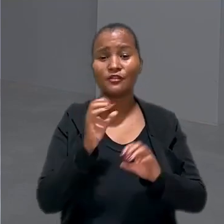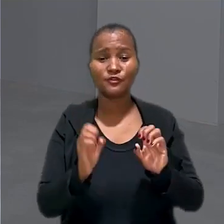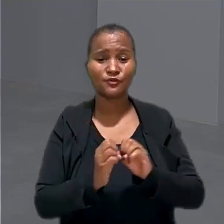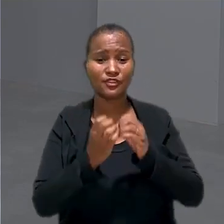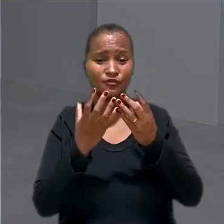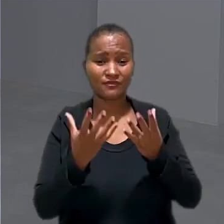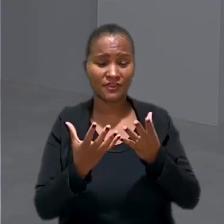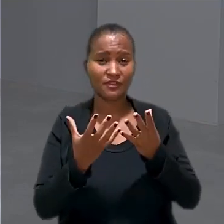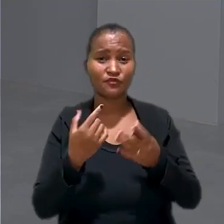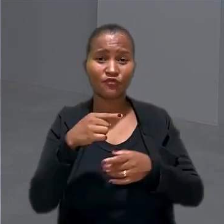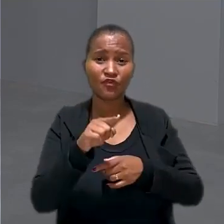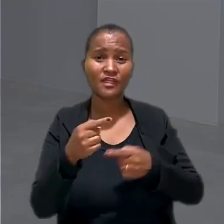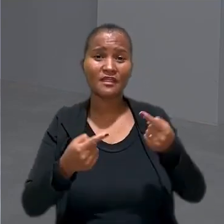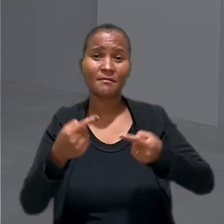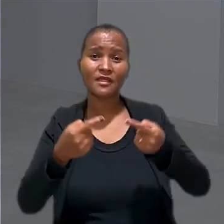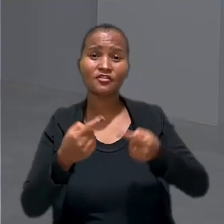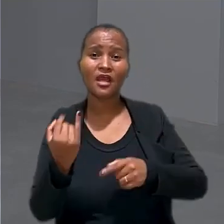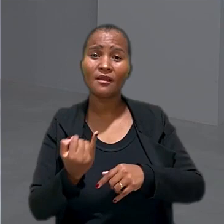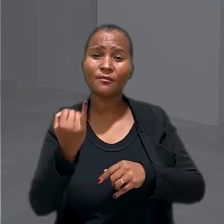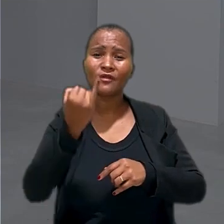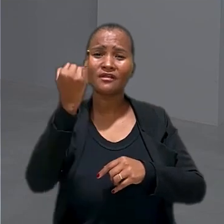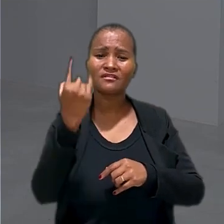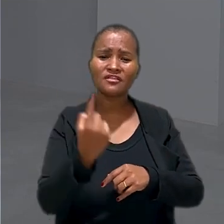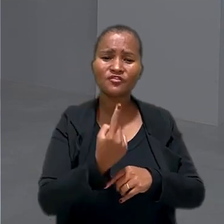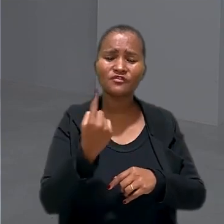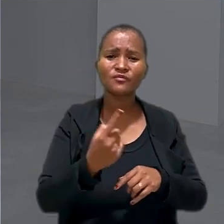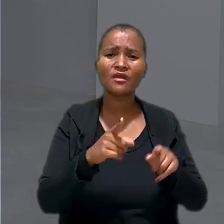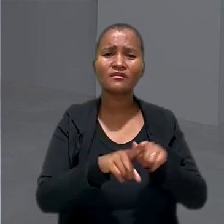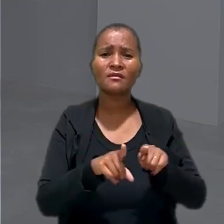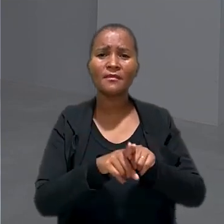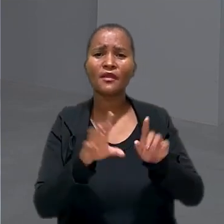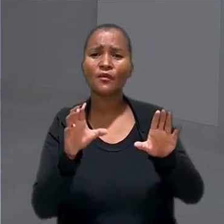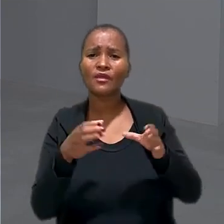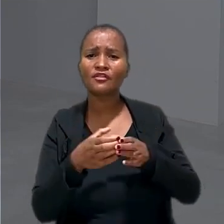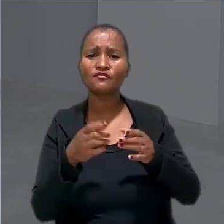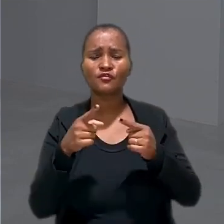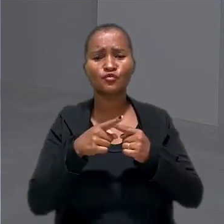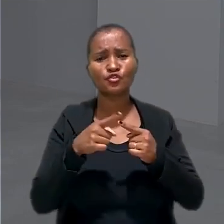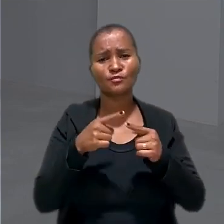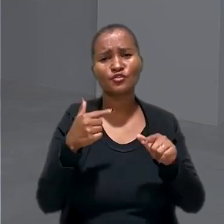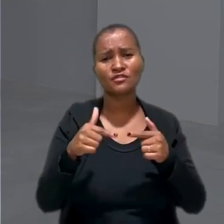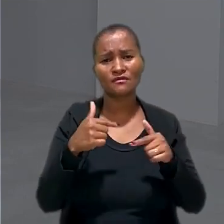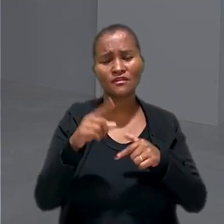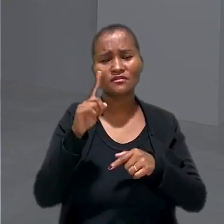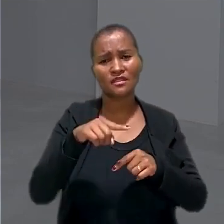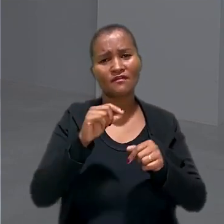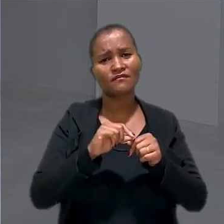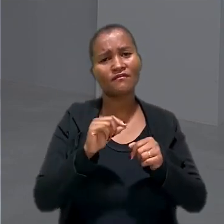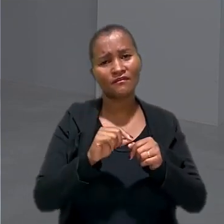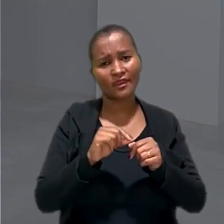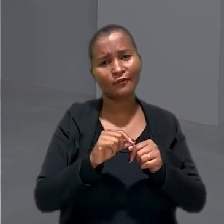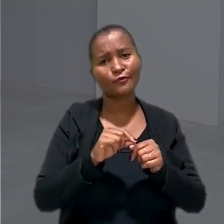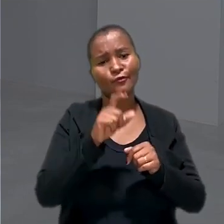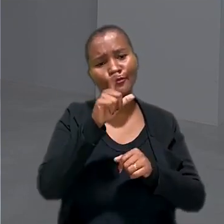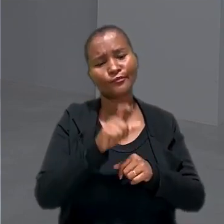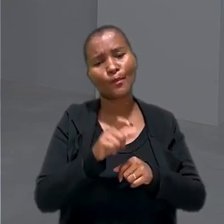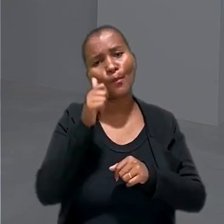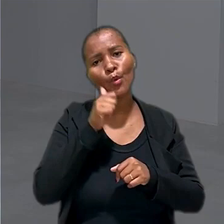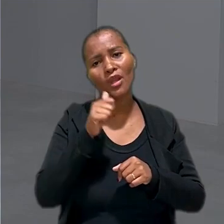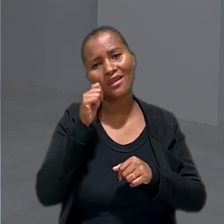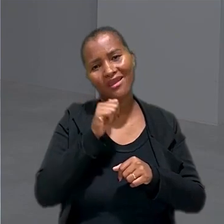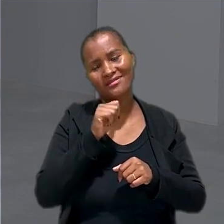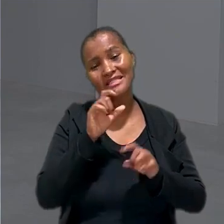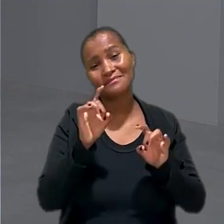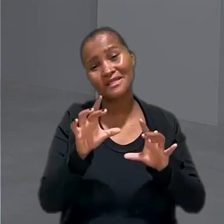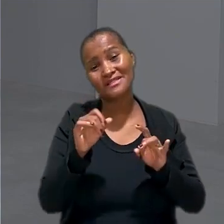Durante o evento, Anderson, foi debatida a importância individual e coletiva desse tipo de serviço, que é realizado predominantemente por